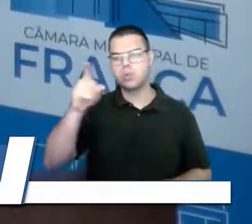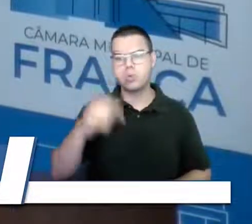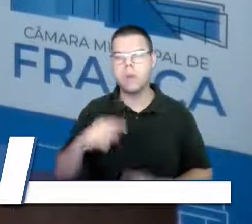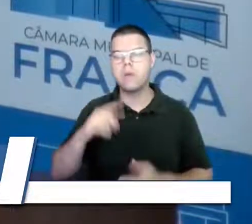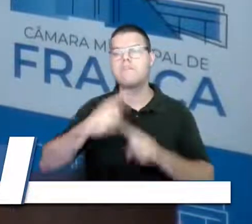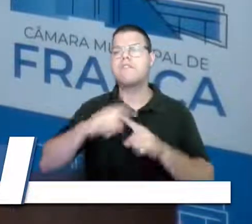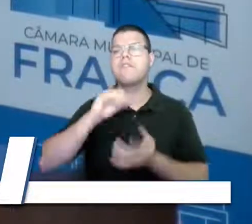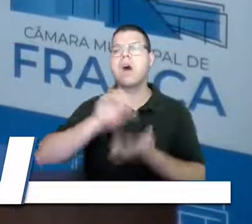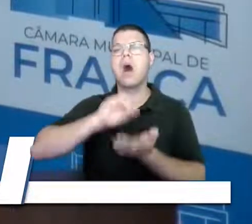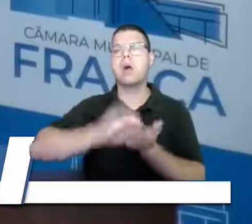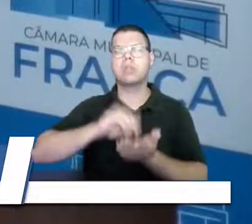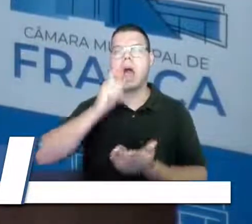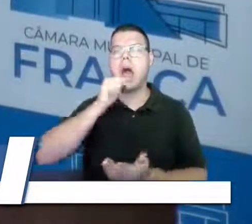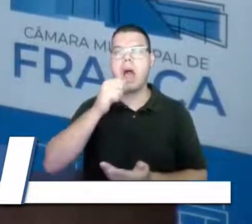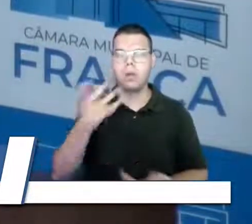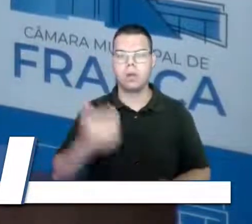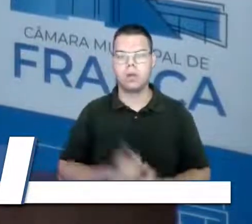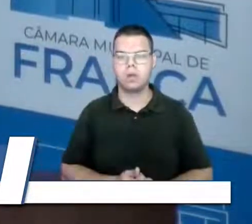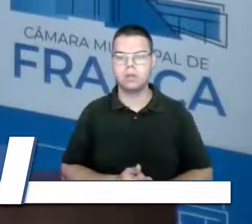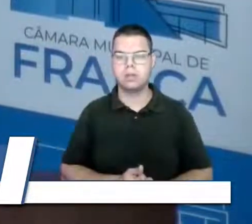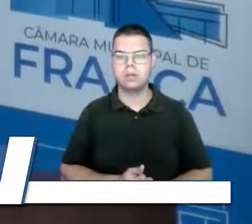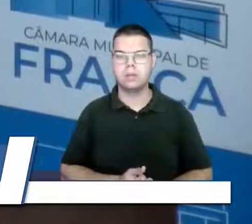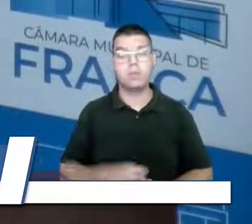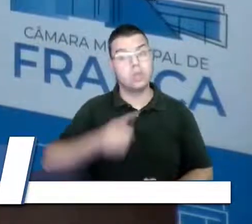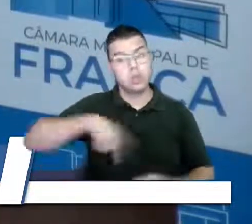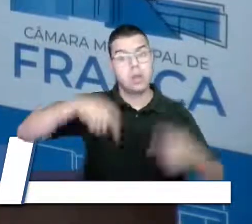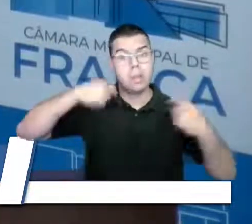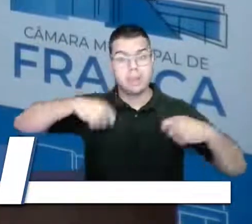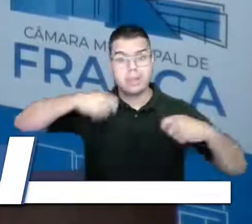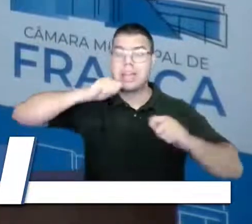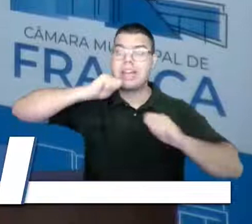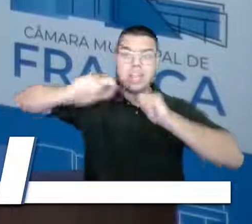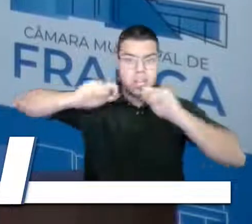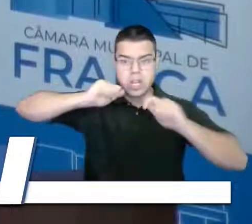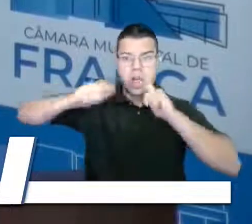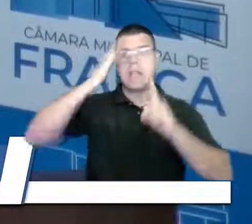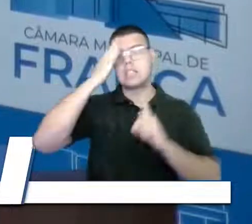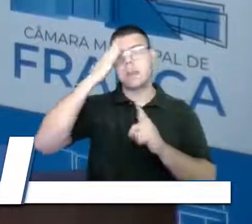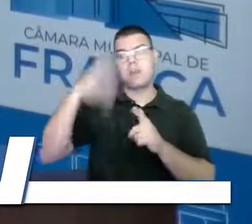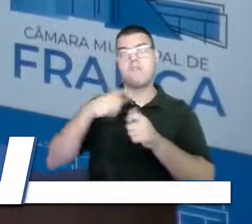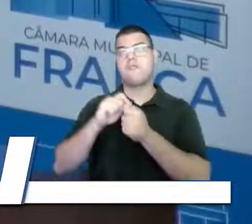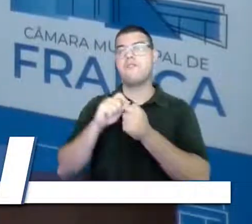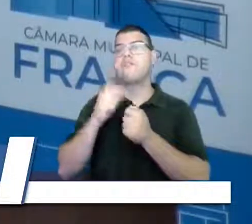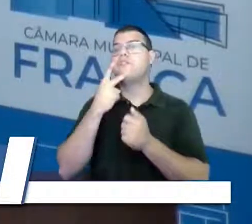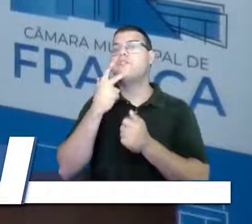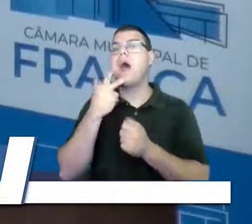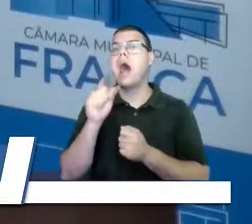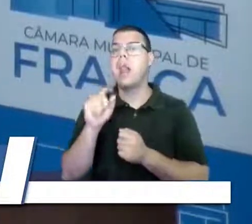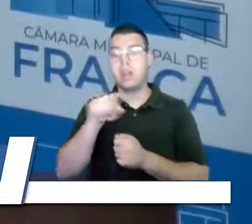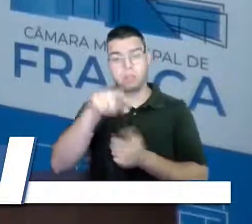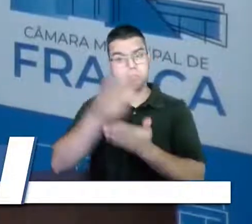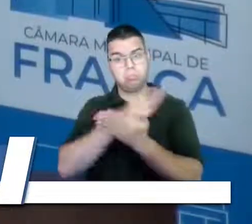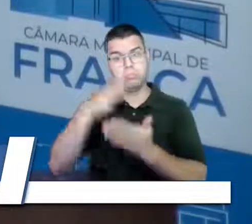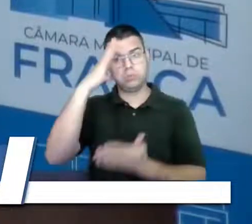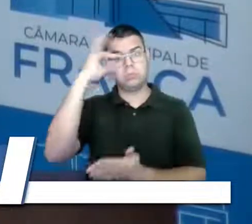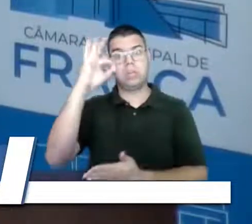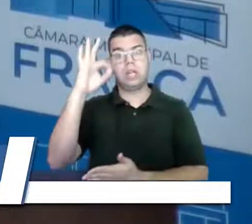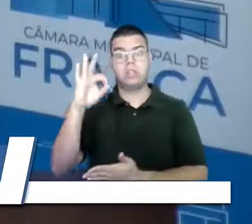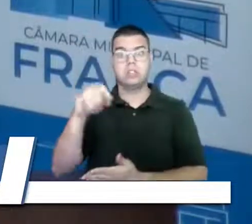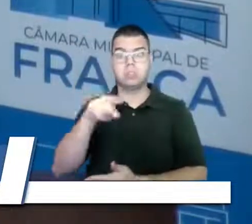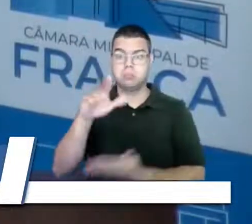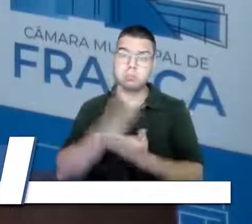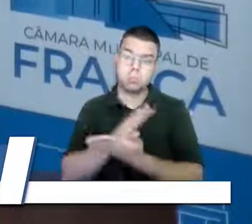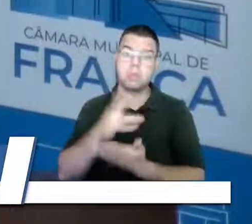Então a gente precisa até criticar, a gente precisa saber o que a gente fala, porque as pessoas lá fora não entendem, e ela acha que o